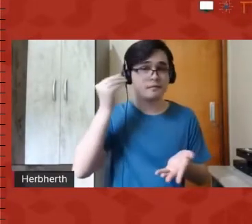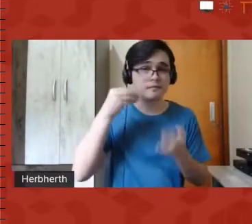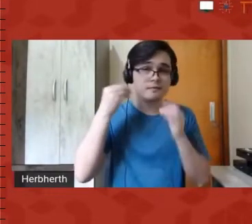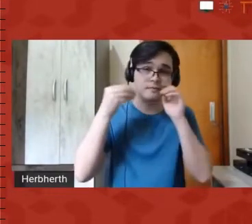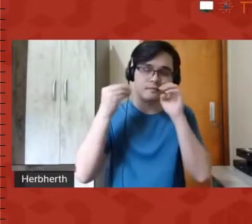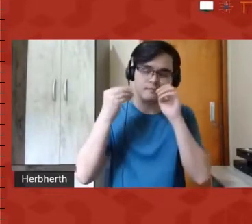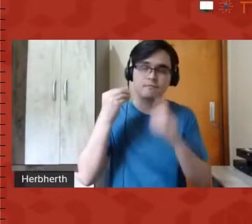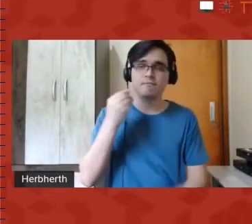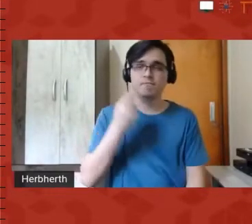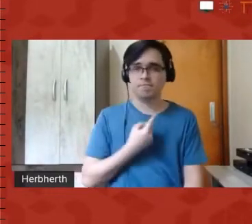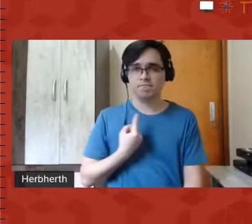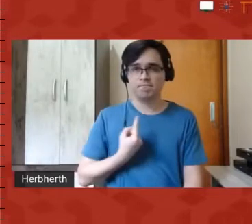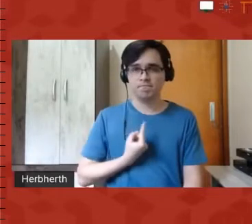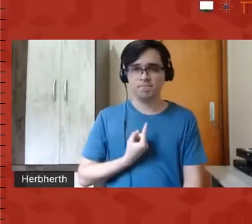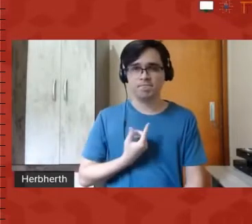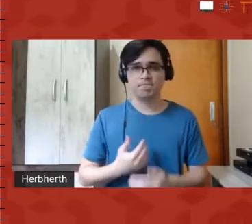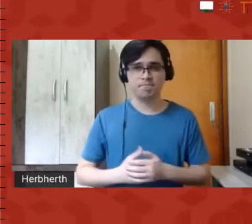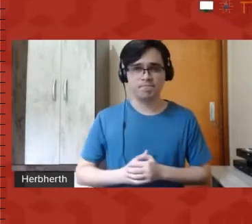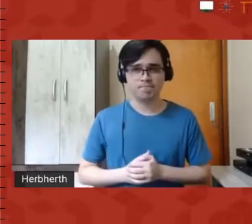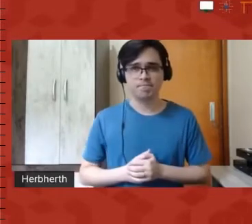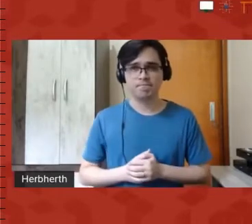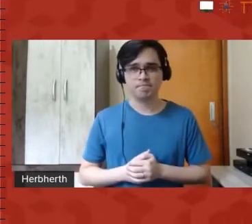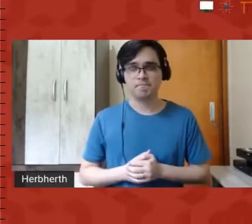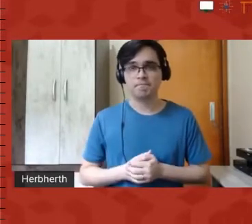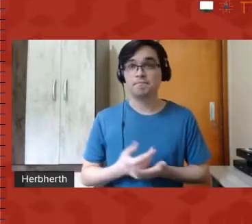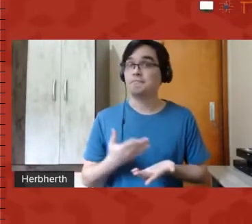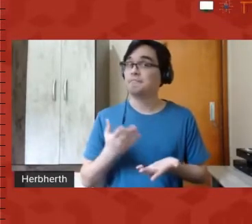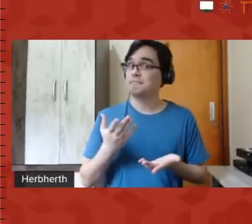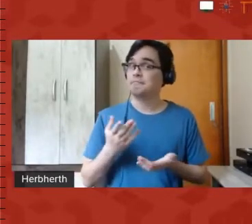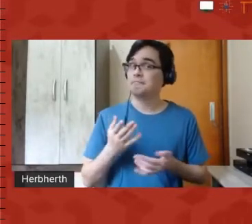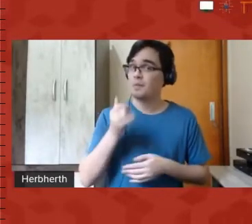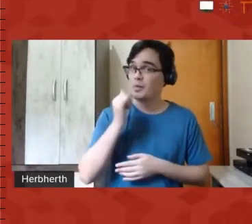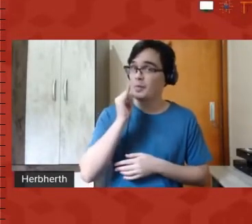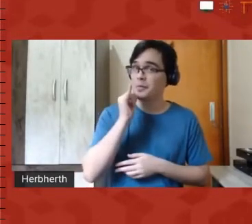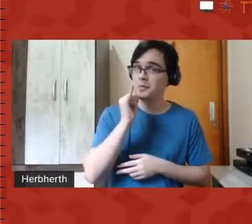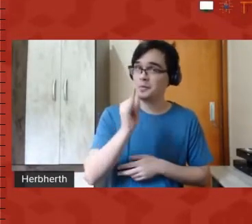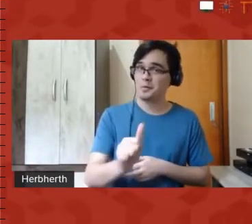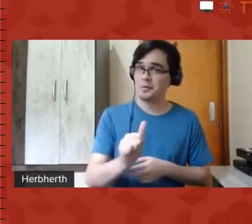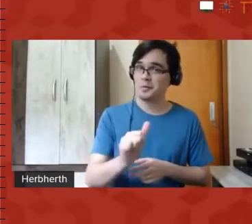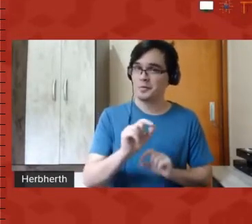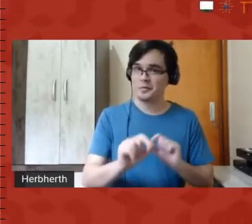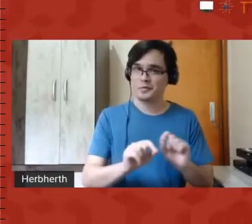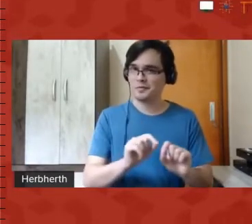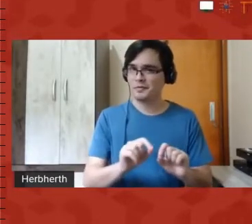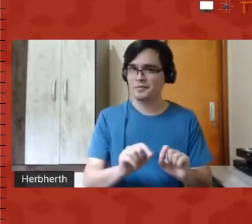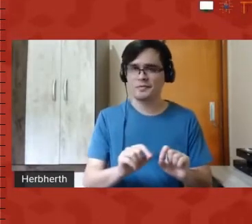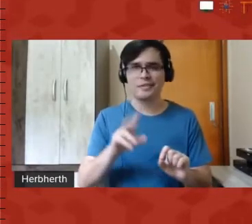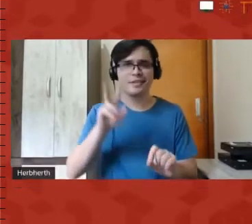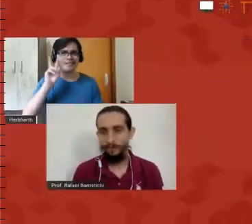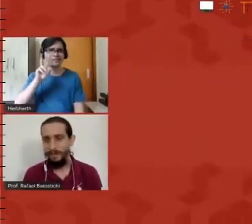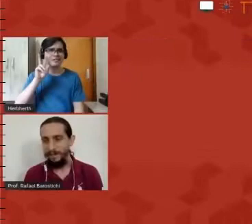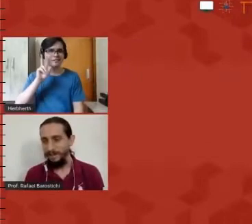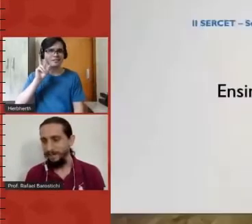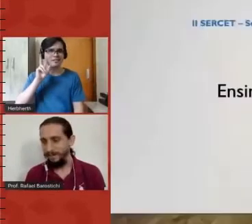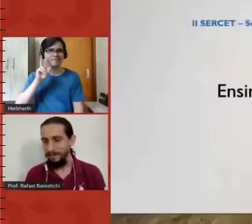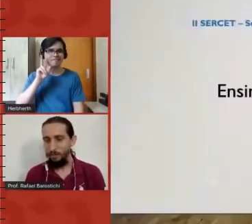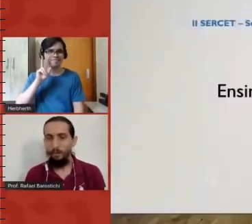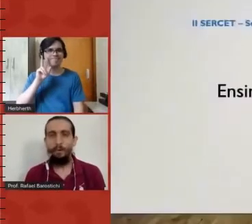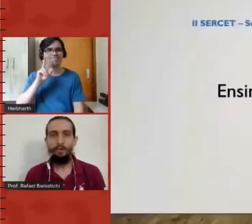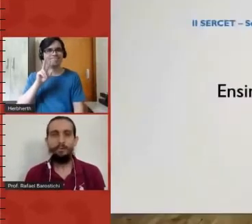Então, já adianto para vocês que eu vim aqui para contar um pouco de história, de fato,